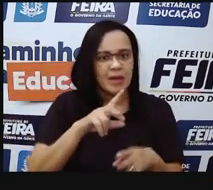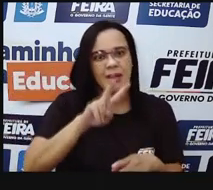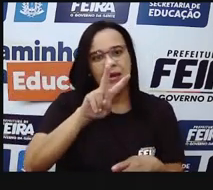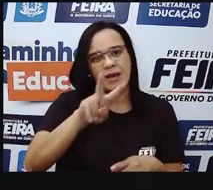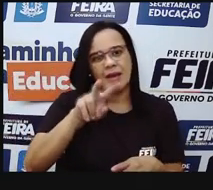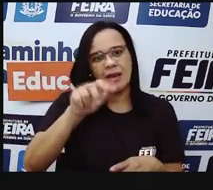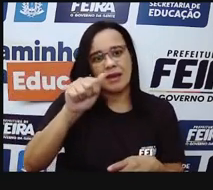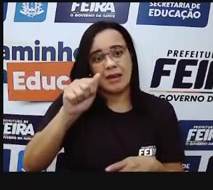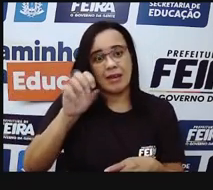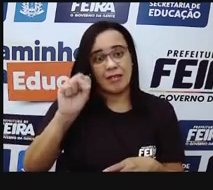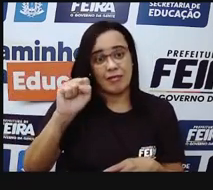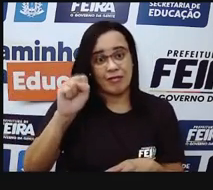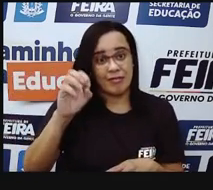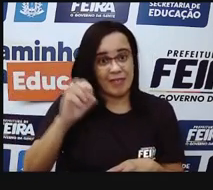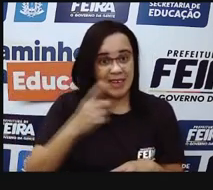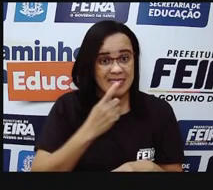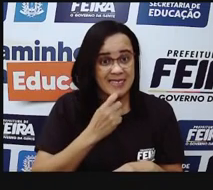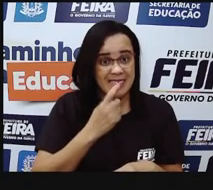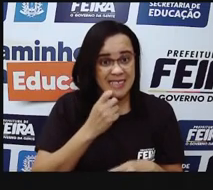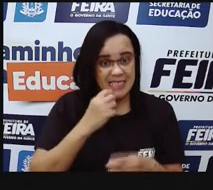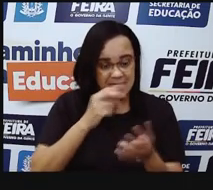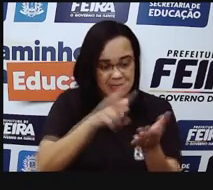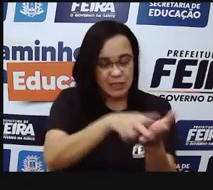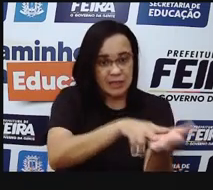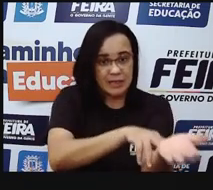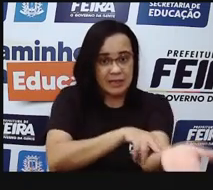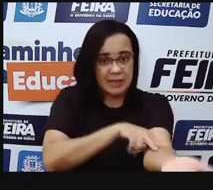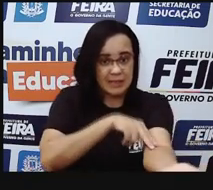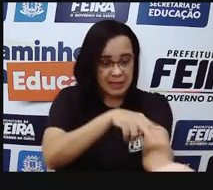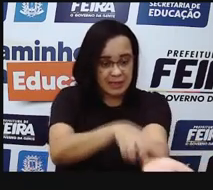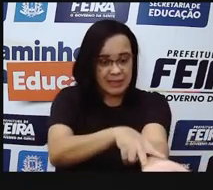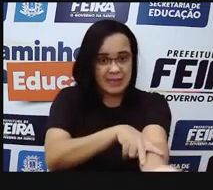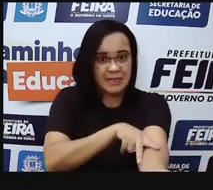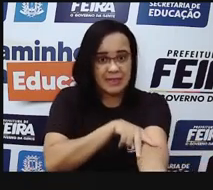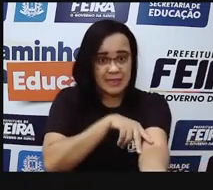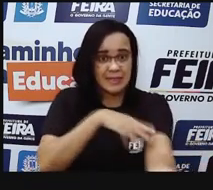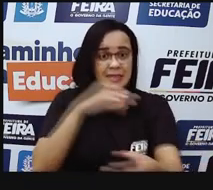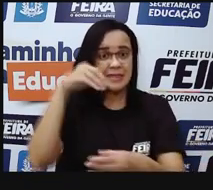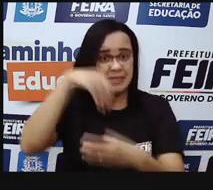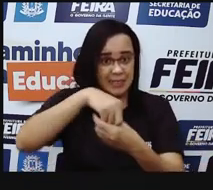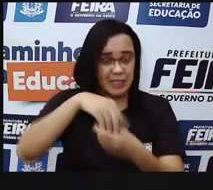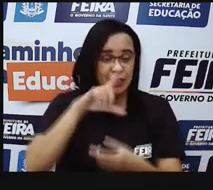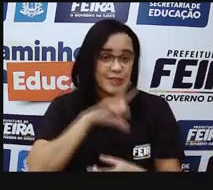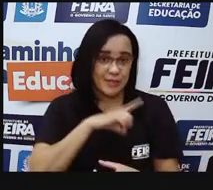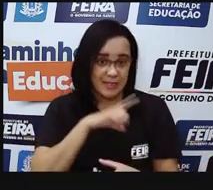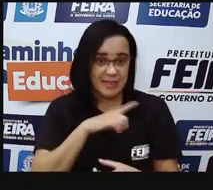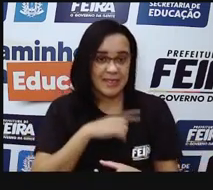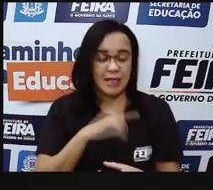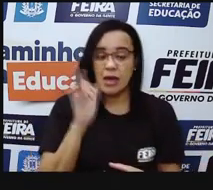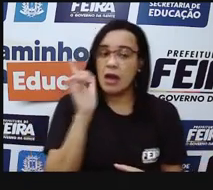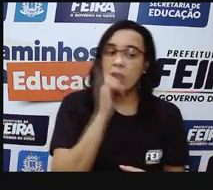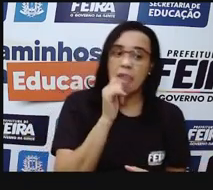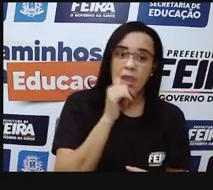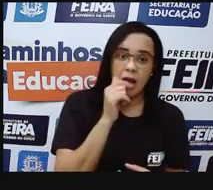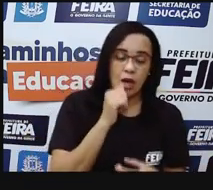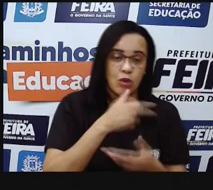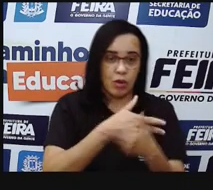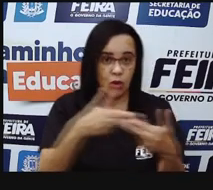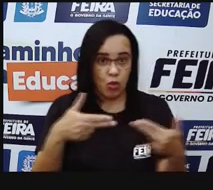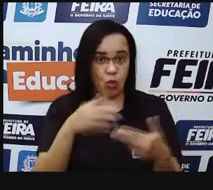né? Que vão lexar nutrientes, água, minerais, para a